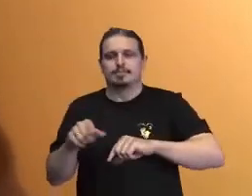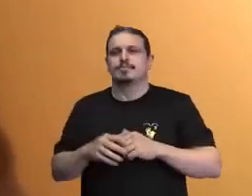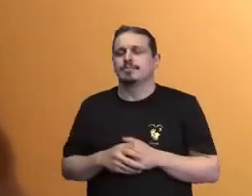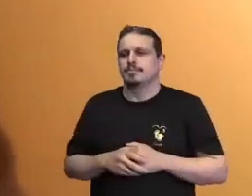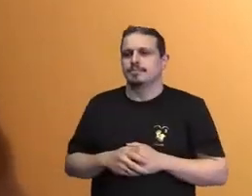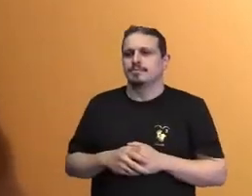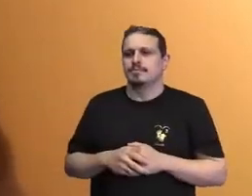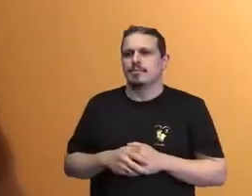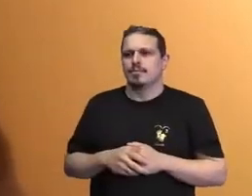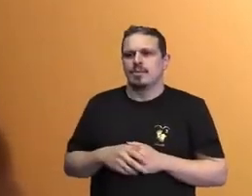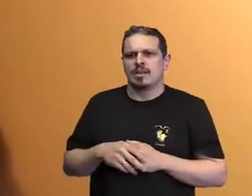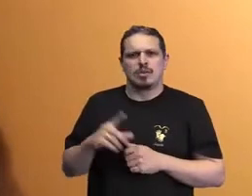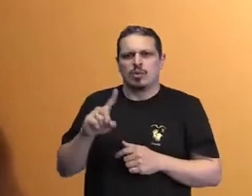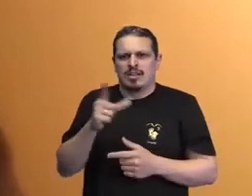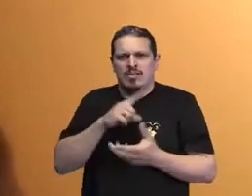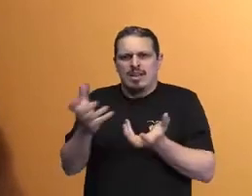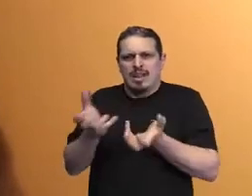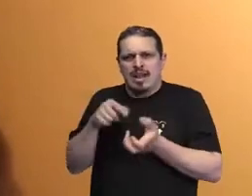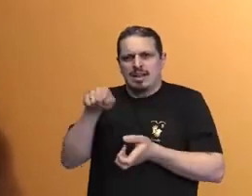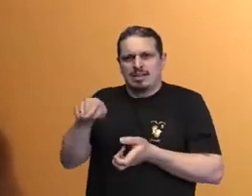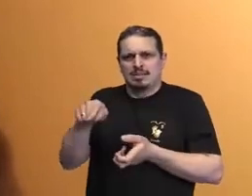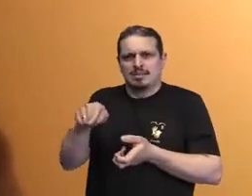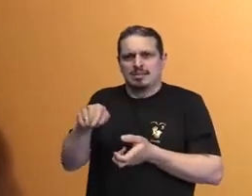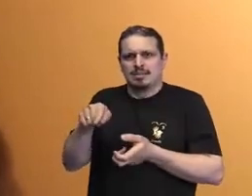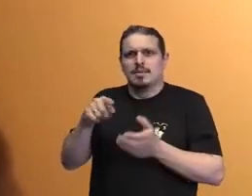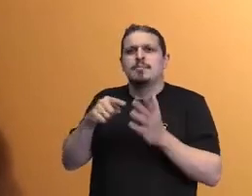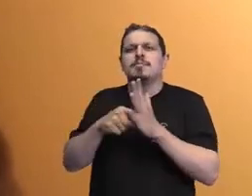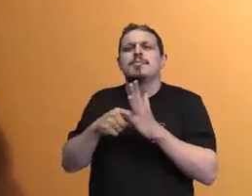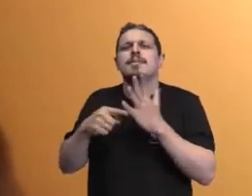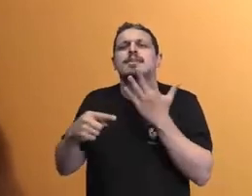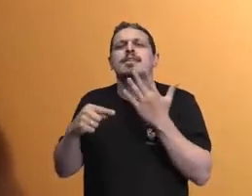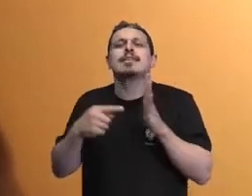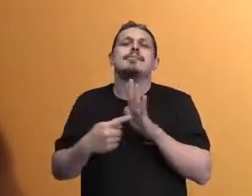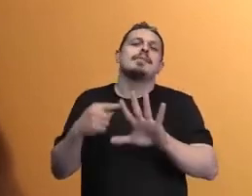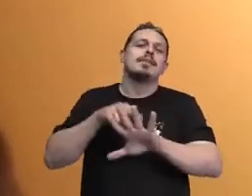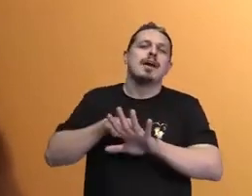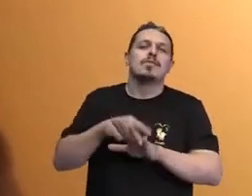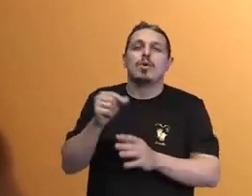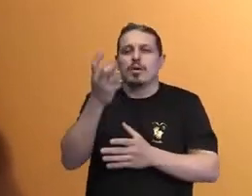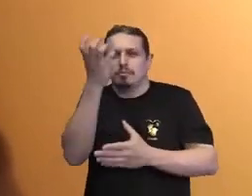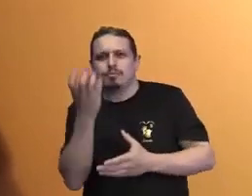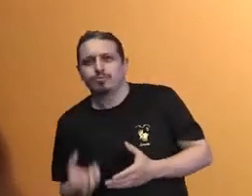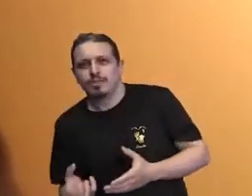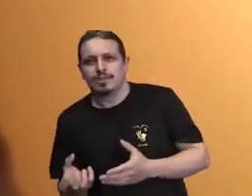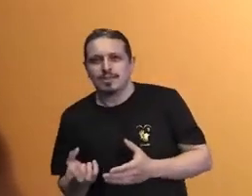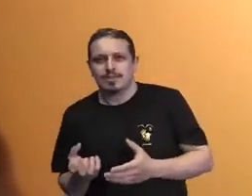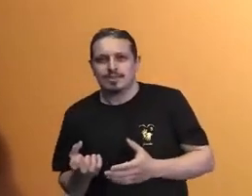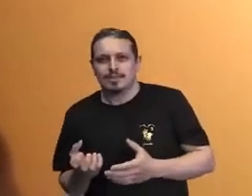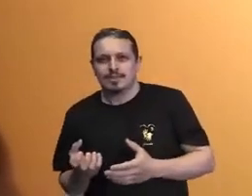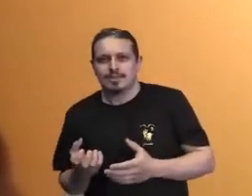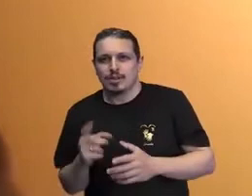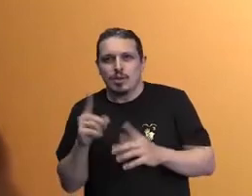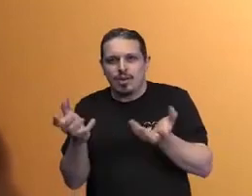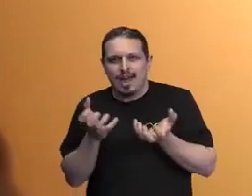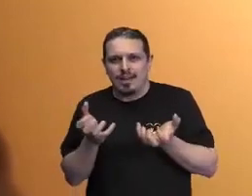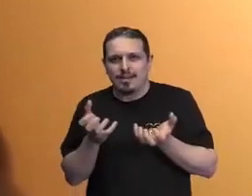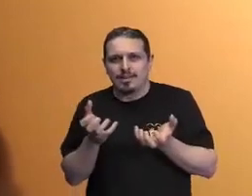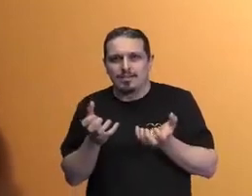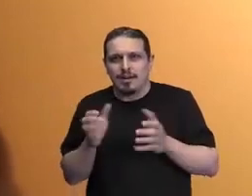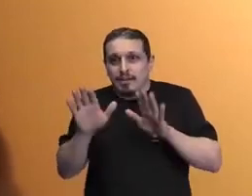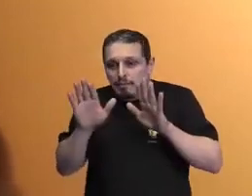quanta coisa boa fez, mas um dia fez algo decisivo, que é uma música estupenda, que é Ouro de Tolo.